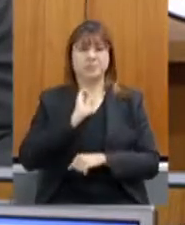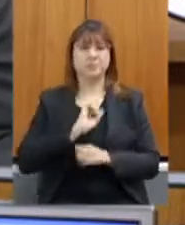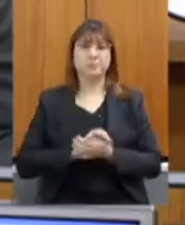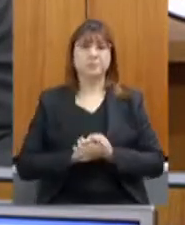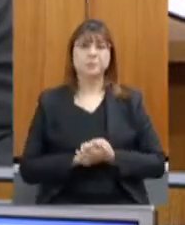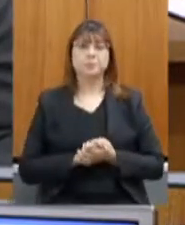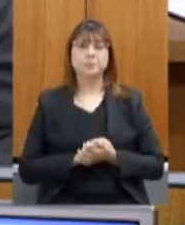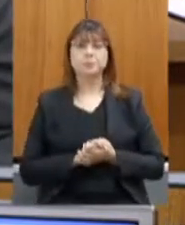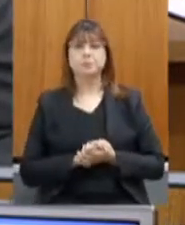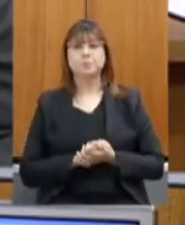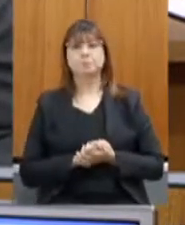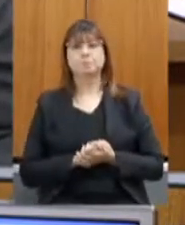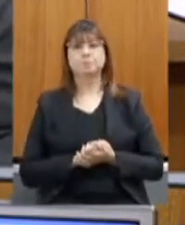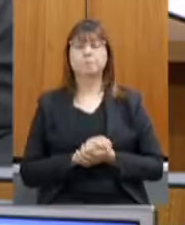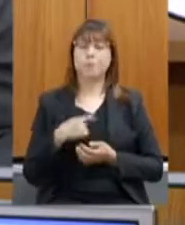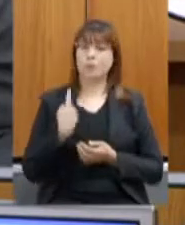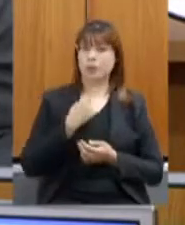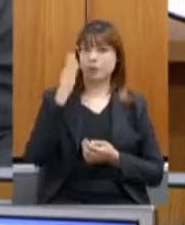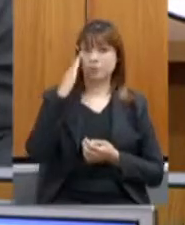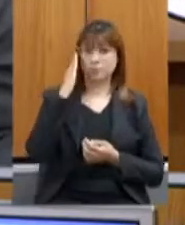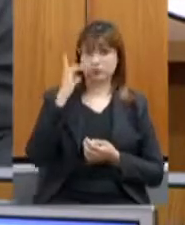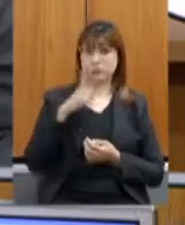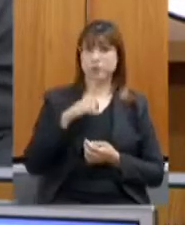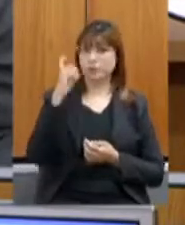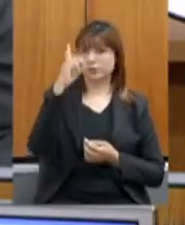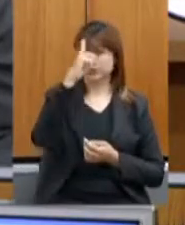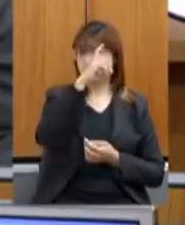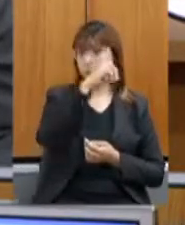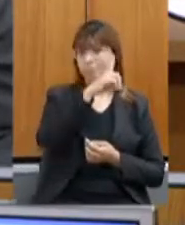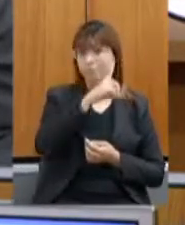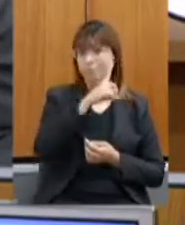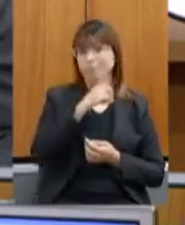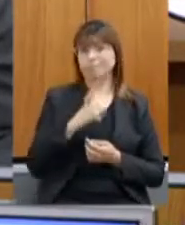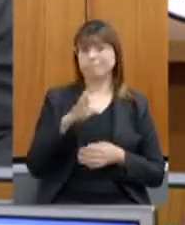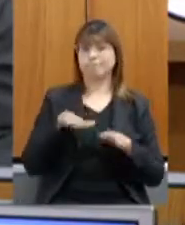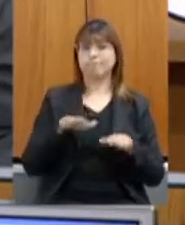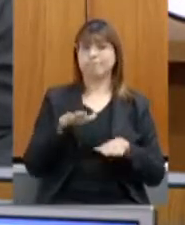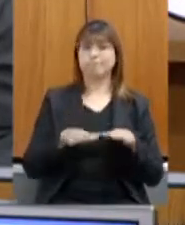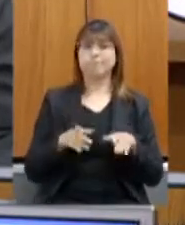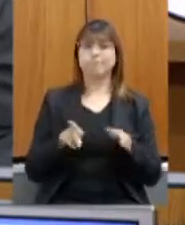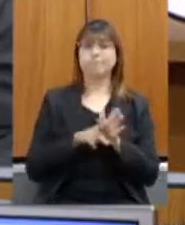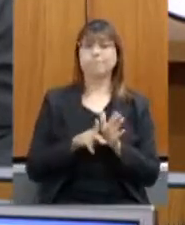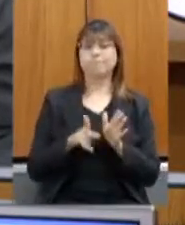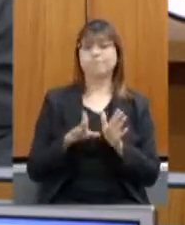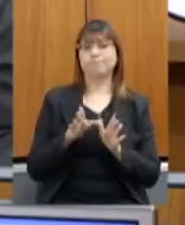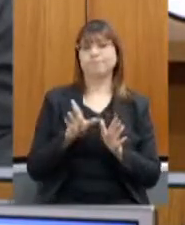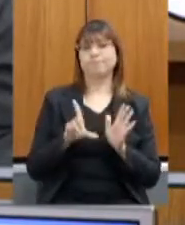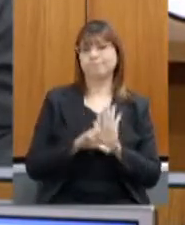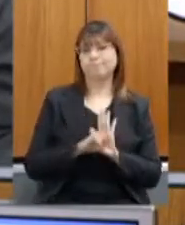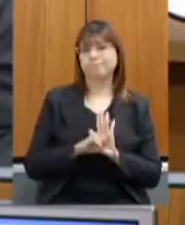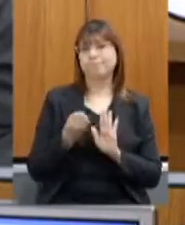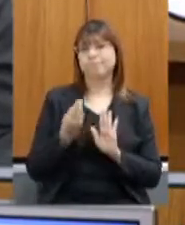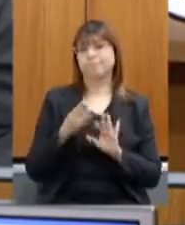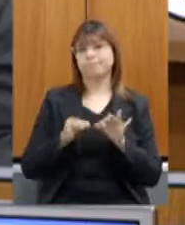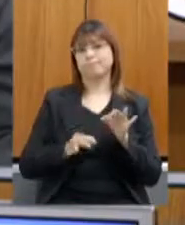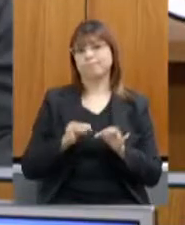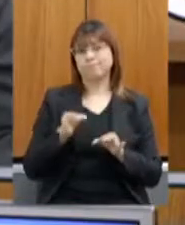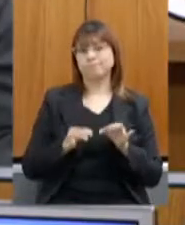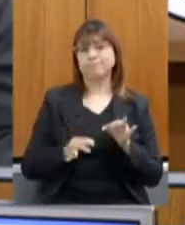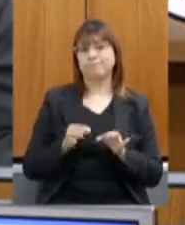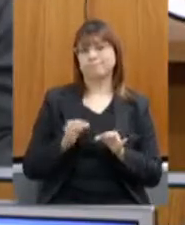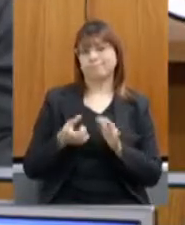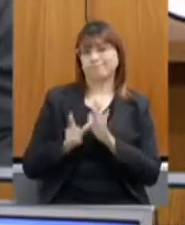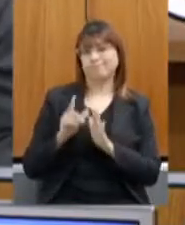dificuldades legais que a senhora colocou aqui que muitas vezes travam